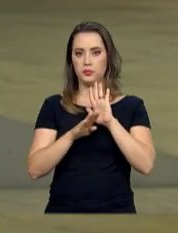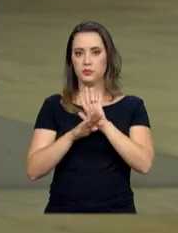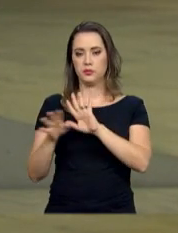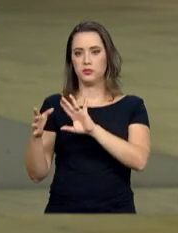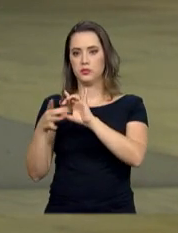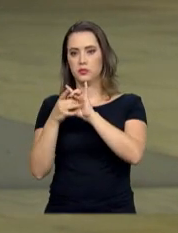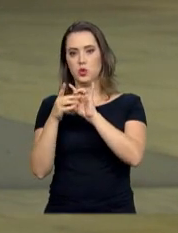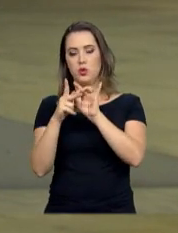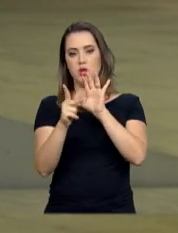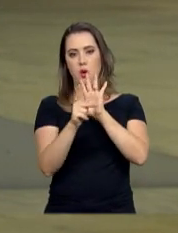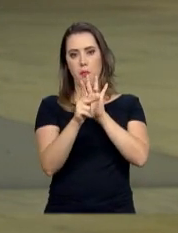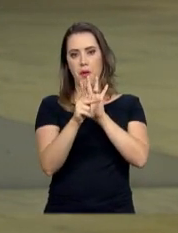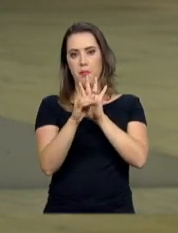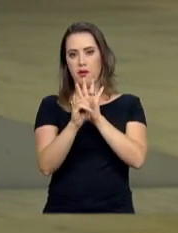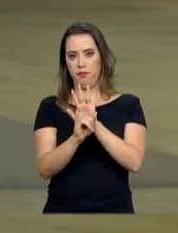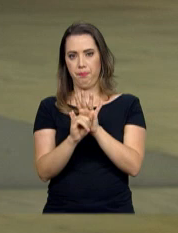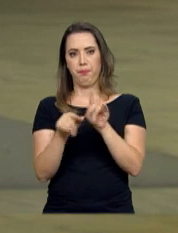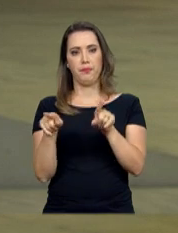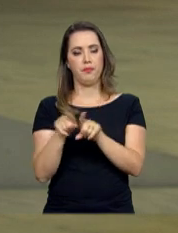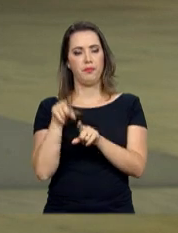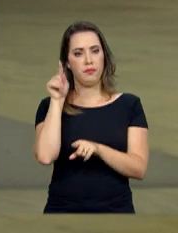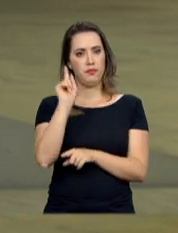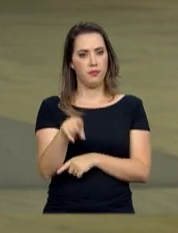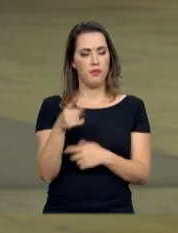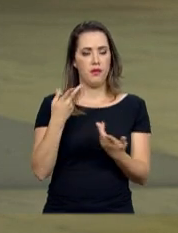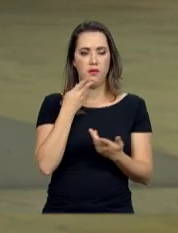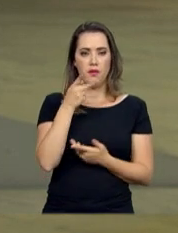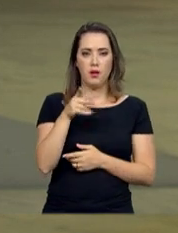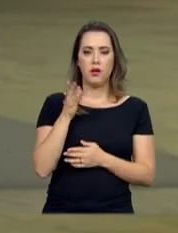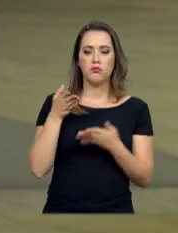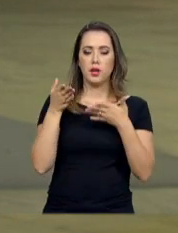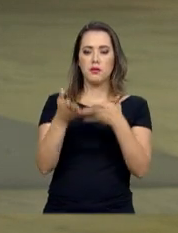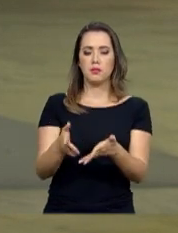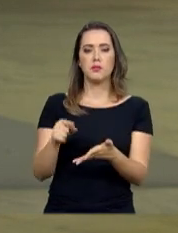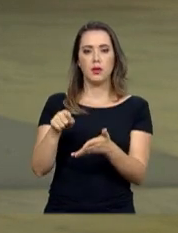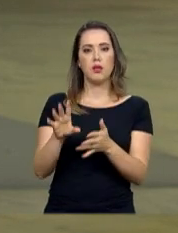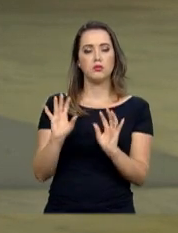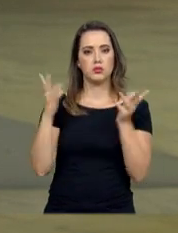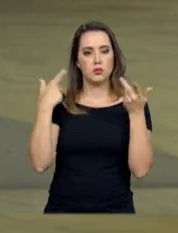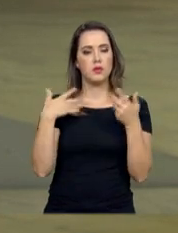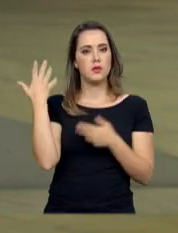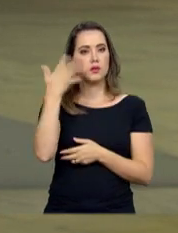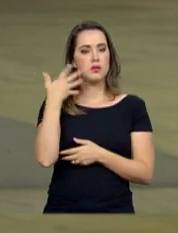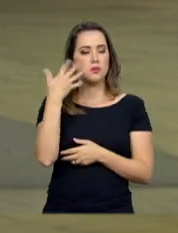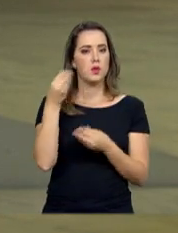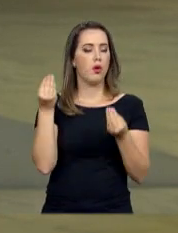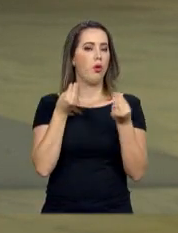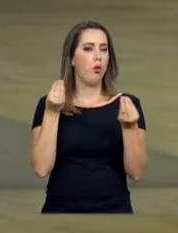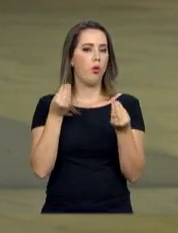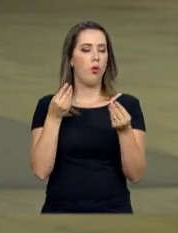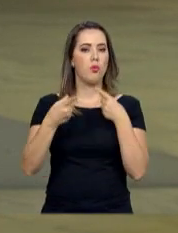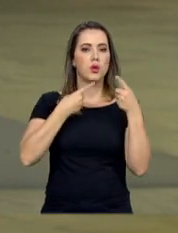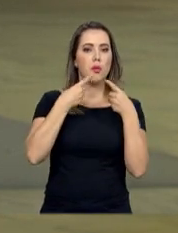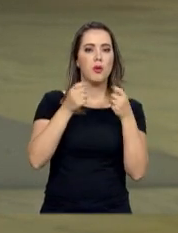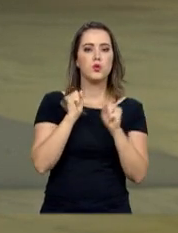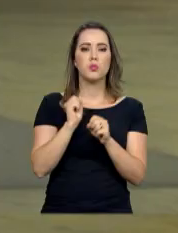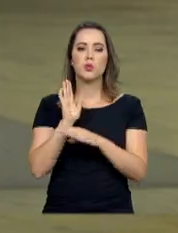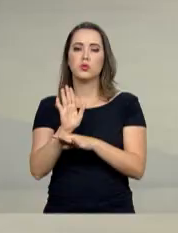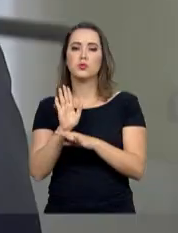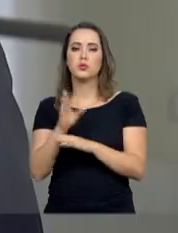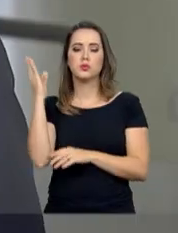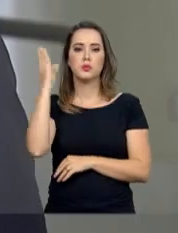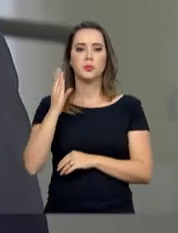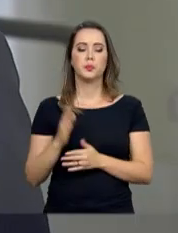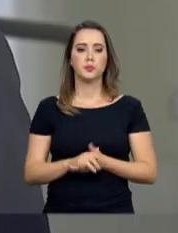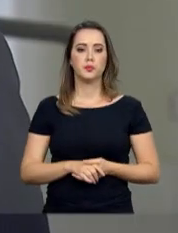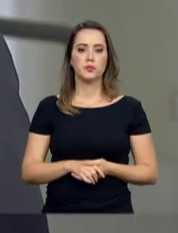Parcerias de Investimentos, Tarciso Gomes de Freitas, vai participar do evento e explica como o debate pode ajudar o Brasil.